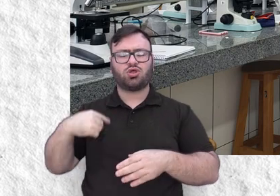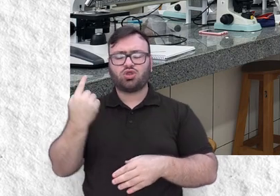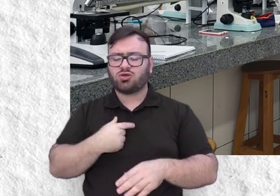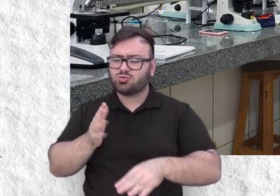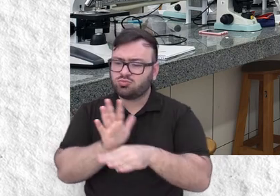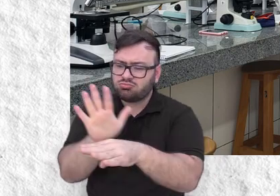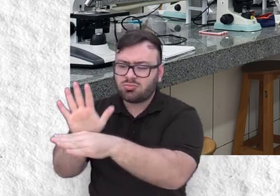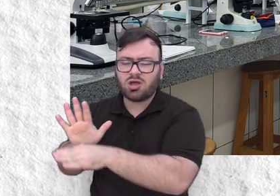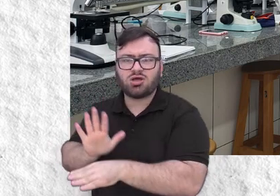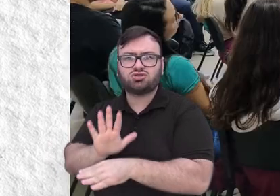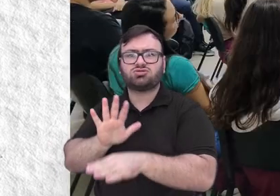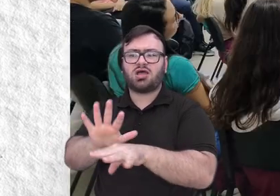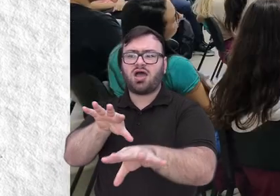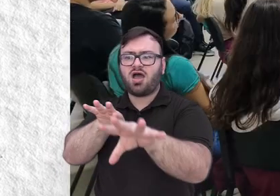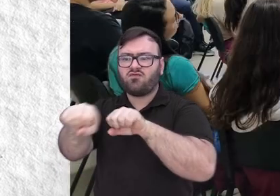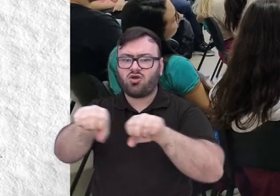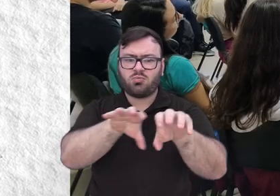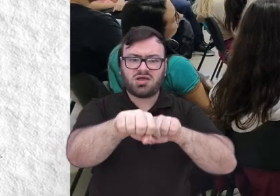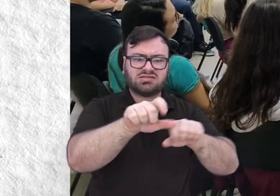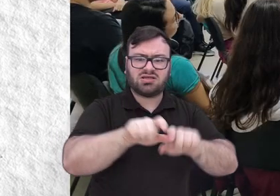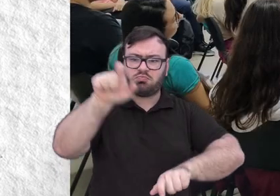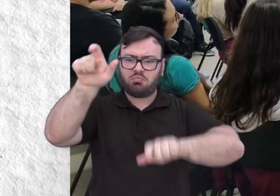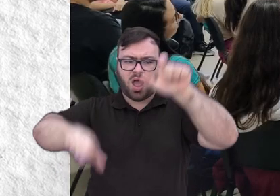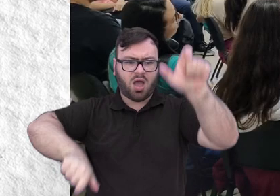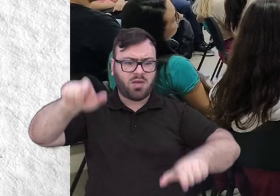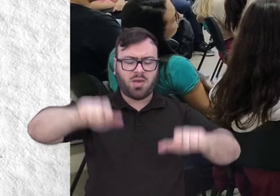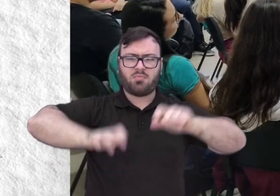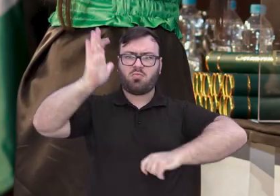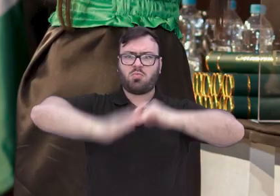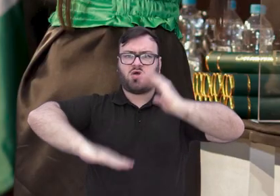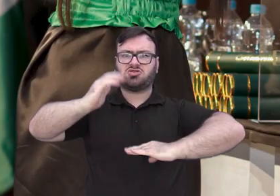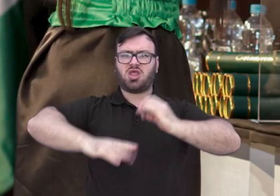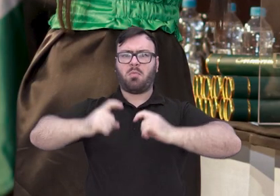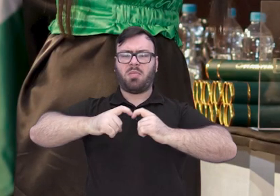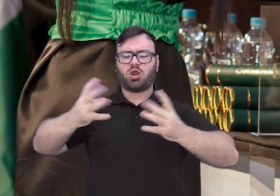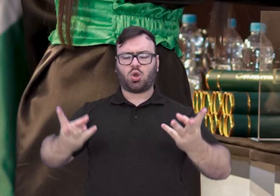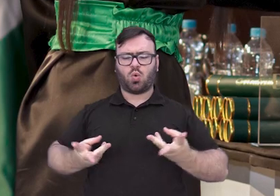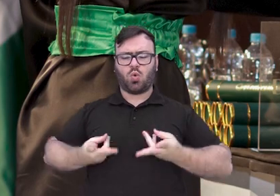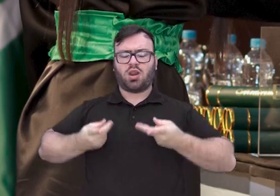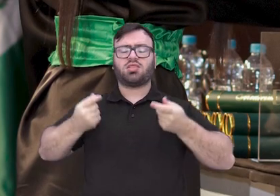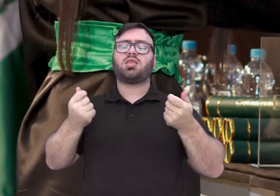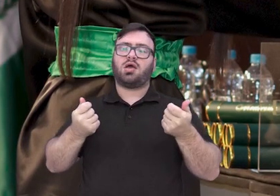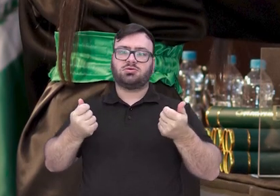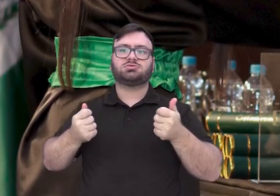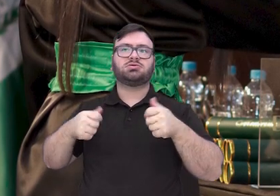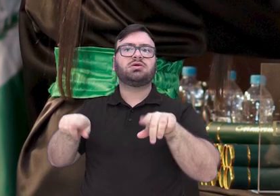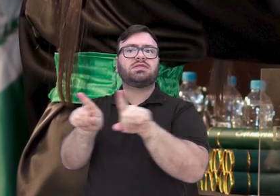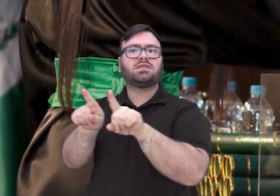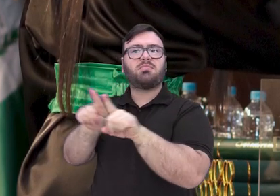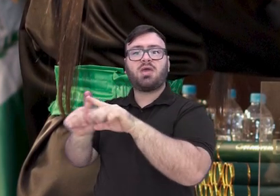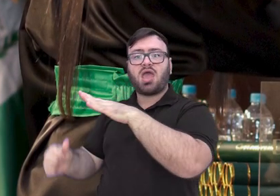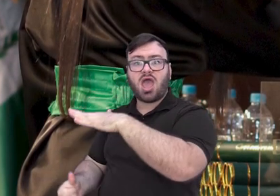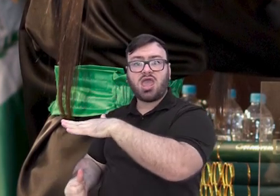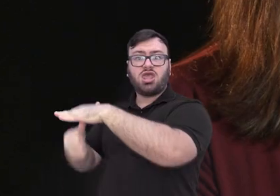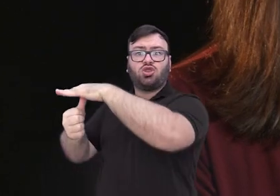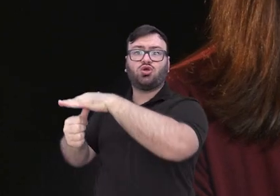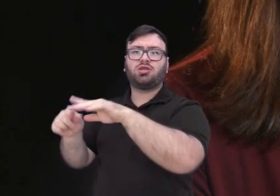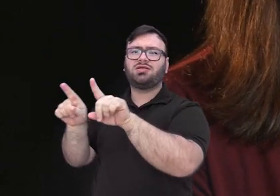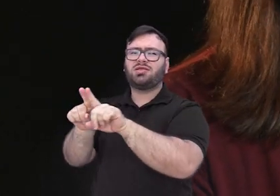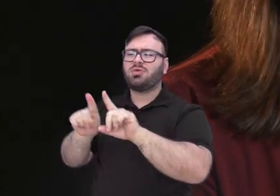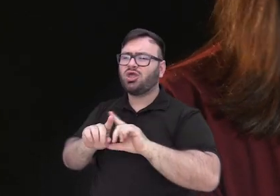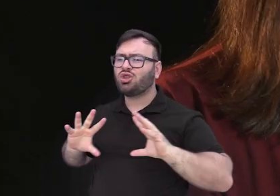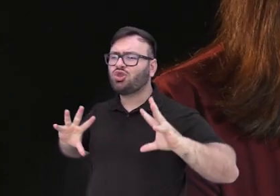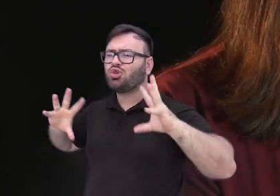com a formação, para a formação de um profissional médico de qualidade. Eu preciso dizer que a reitoria e todas as pró